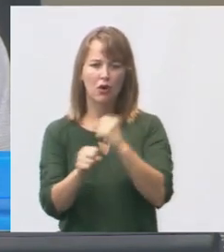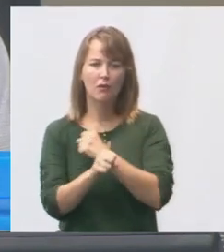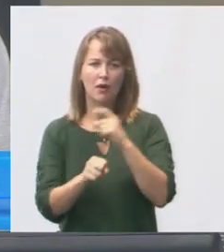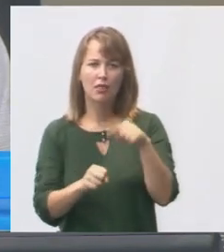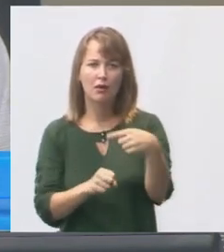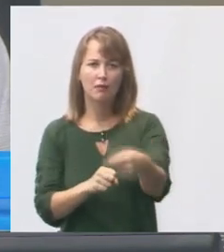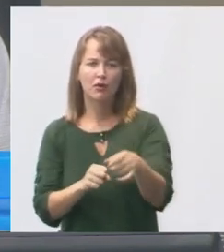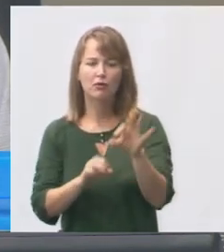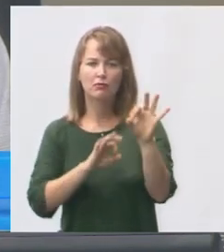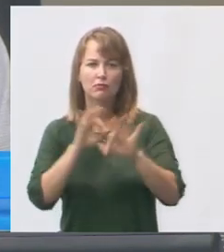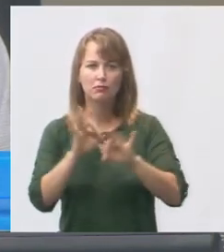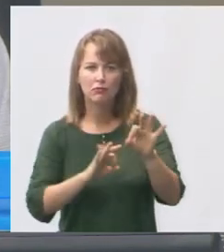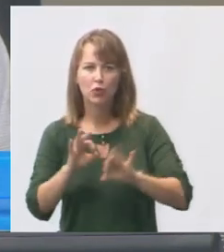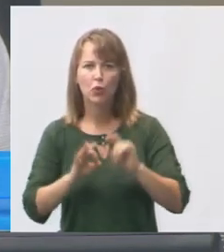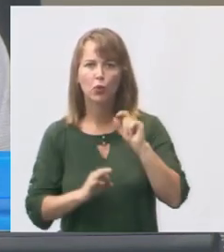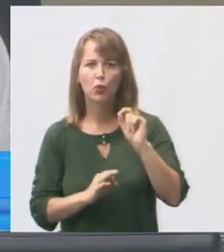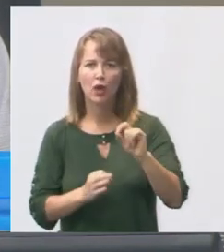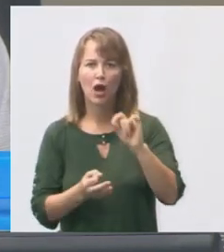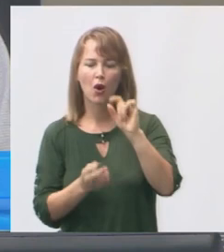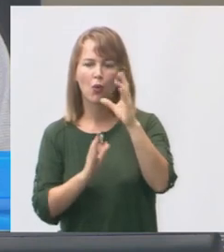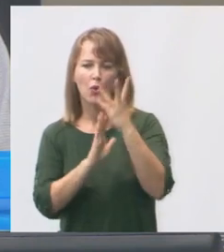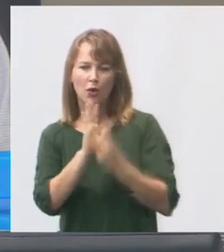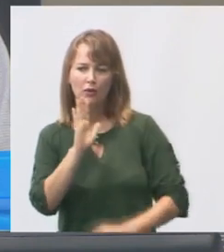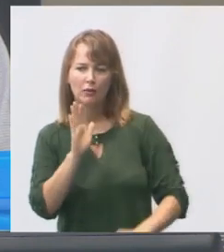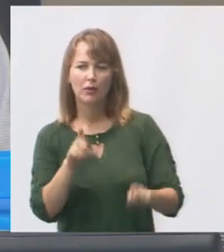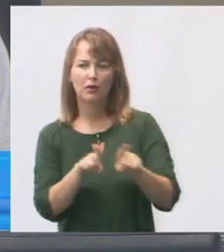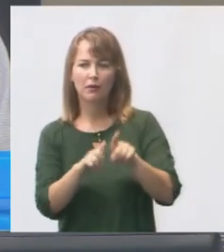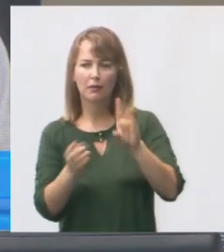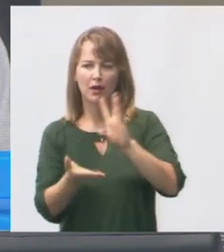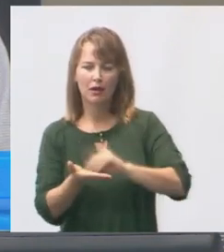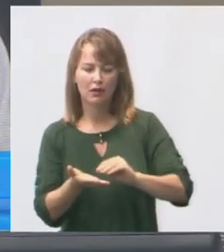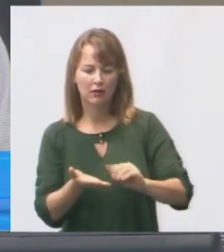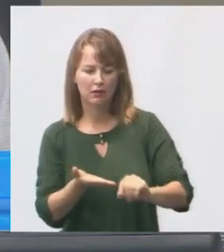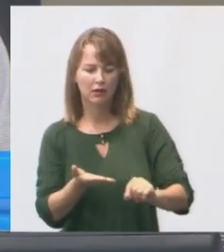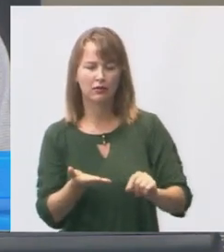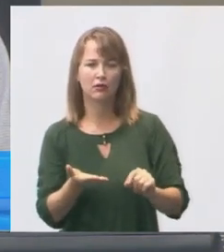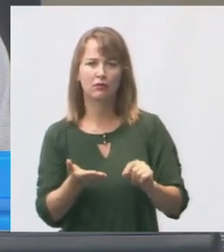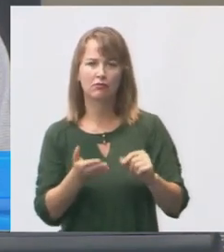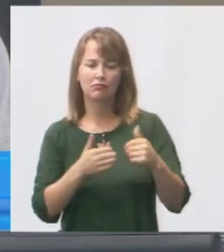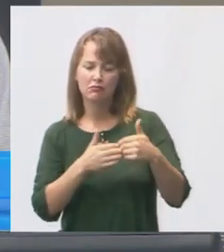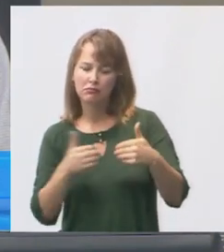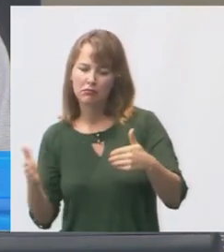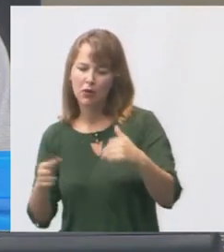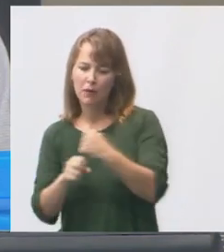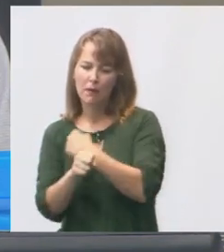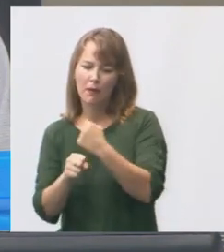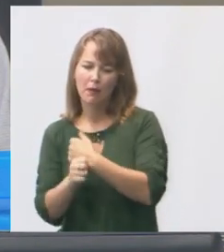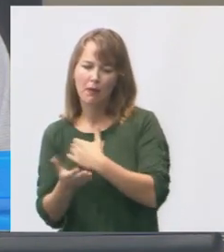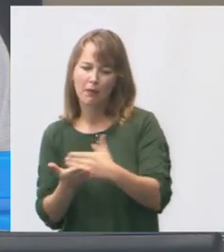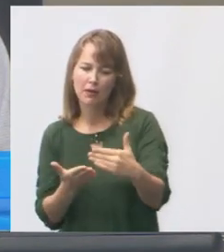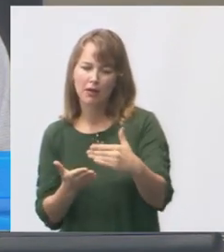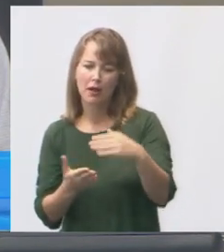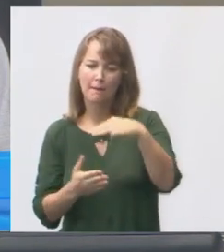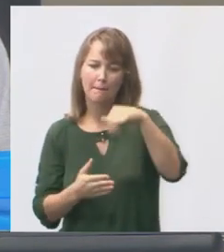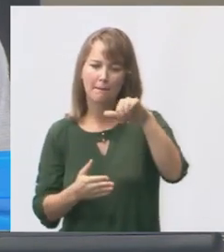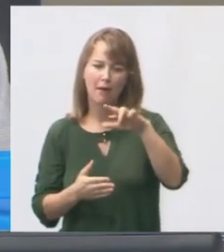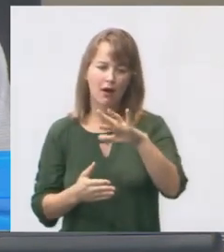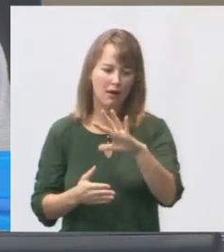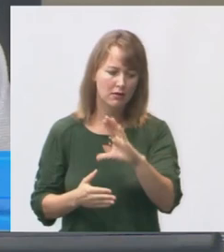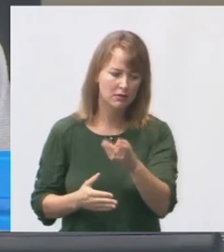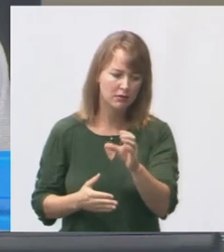elaboração de orçamento e licitação. A previsão do início da execução das obras é março do ano que vem.